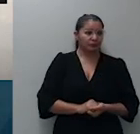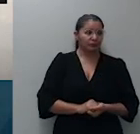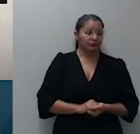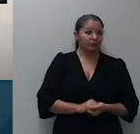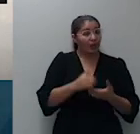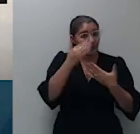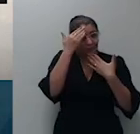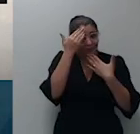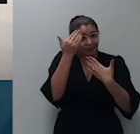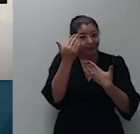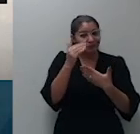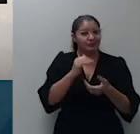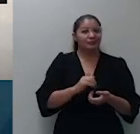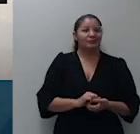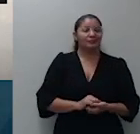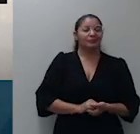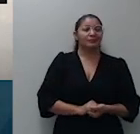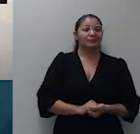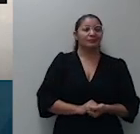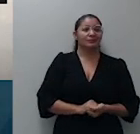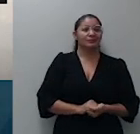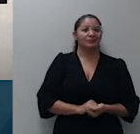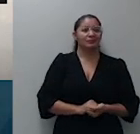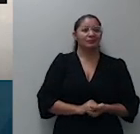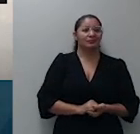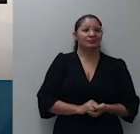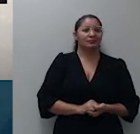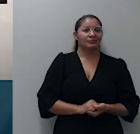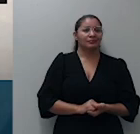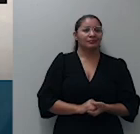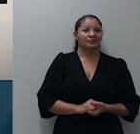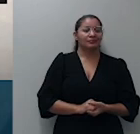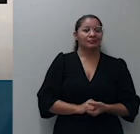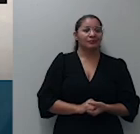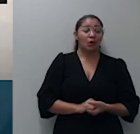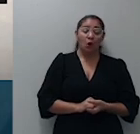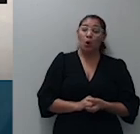então os demais também de acordo